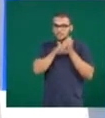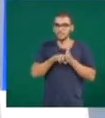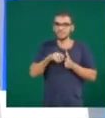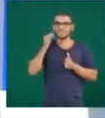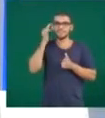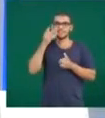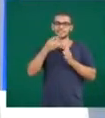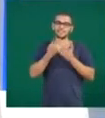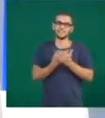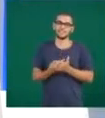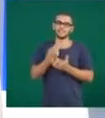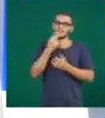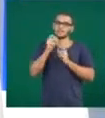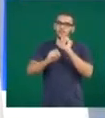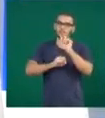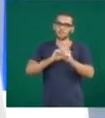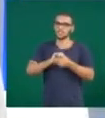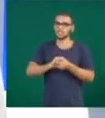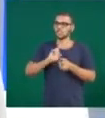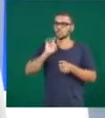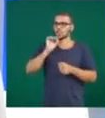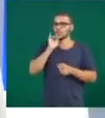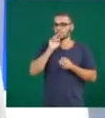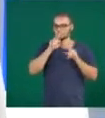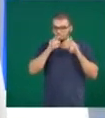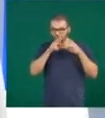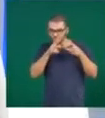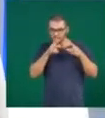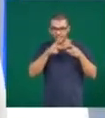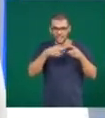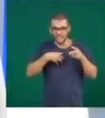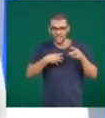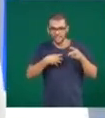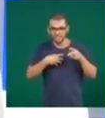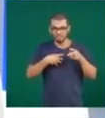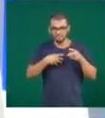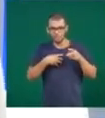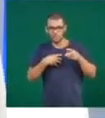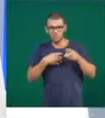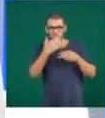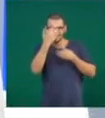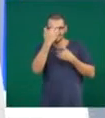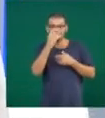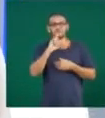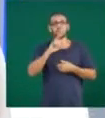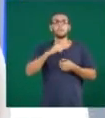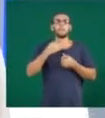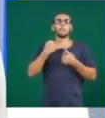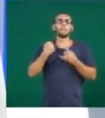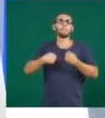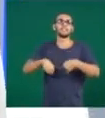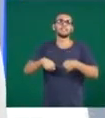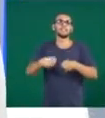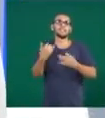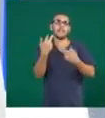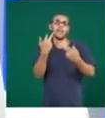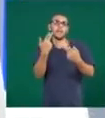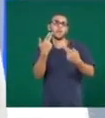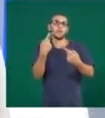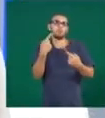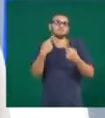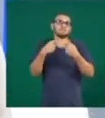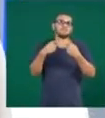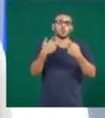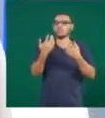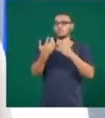falam, inclusive, que a gente não deve olhar para gratidão como sentimento, mas como se fosse um músculo que a gente deve exercitar. Então, quanto mais eu